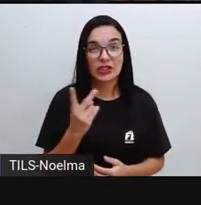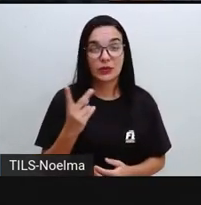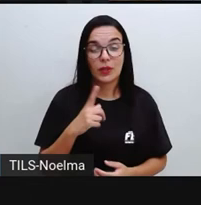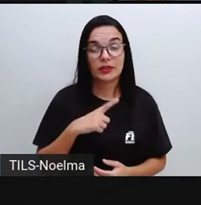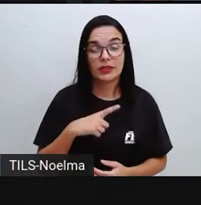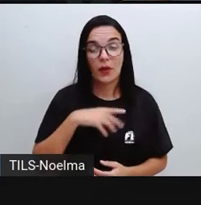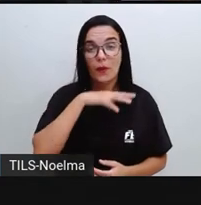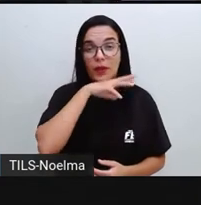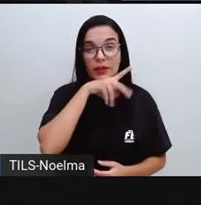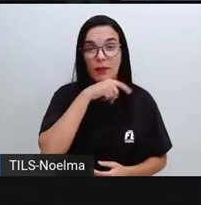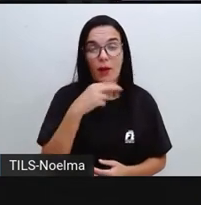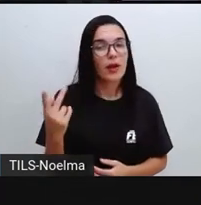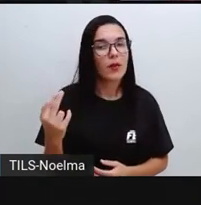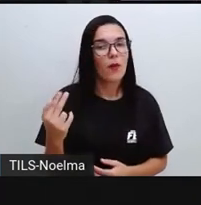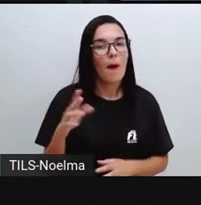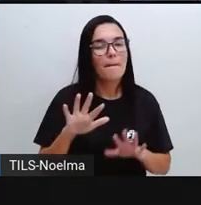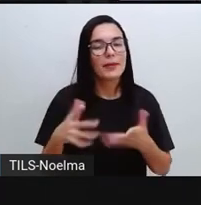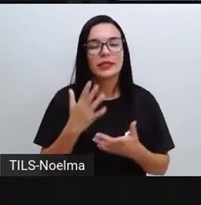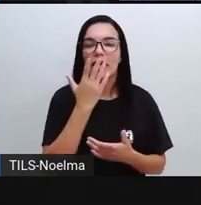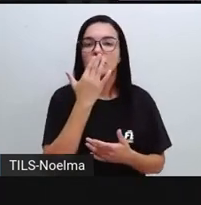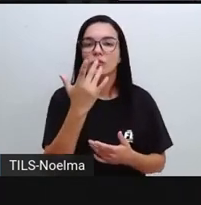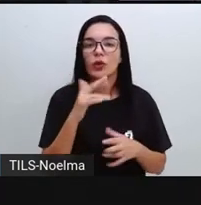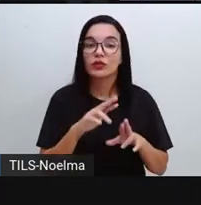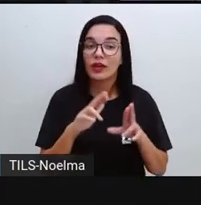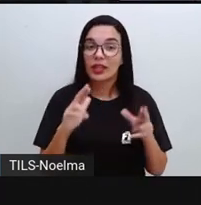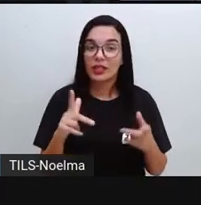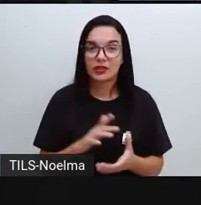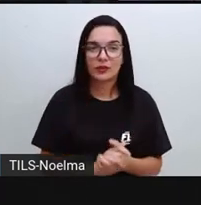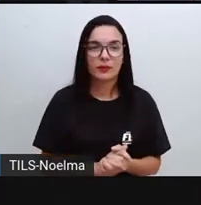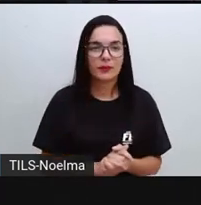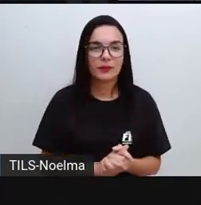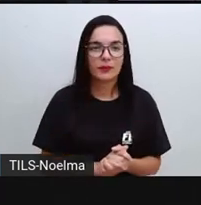os mesmos animais, só que com cores diferentes. Tá bom?